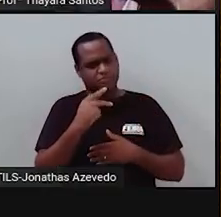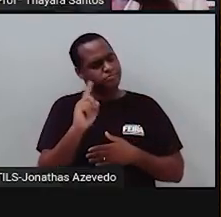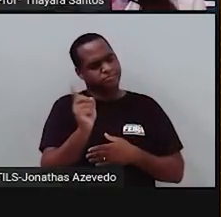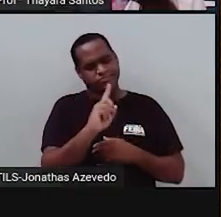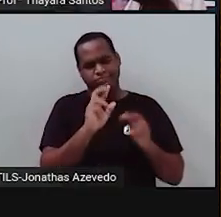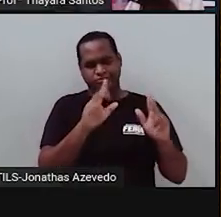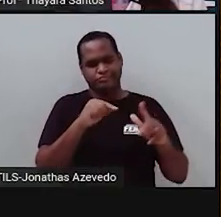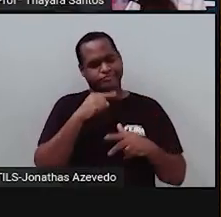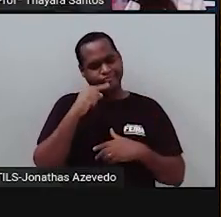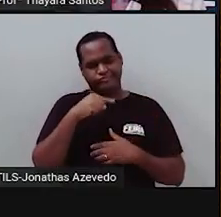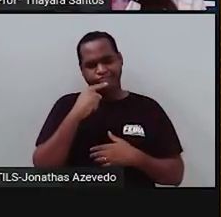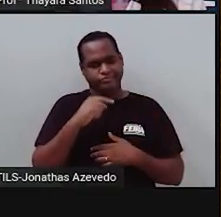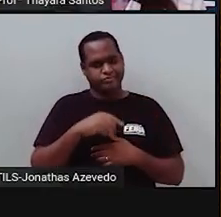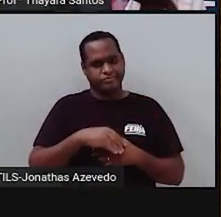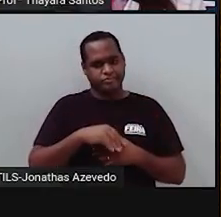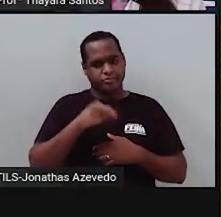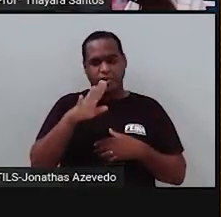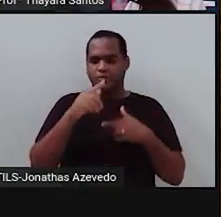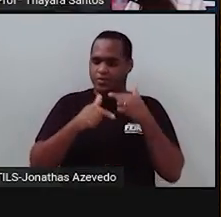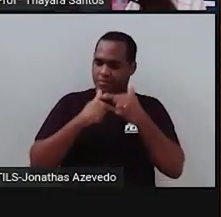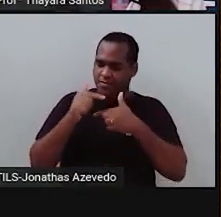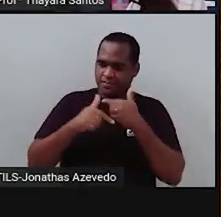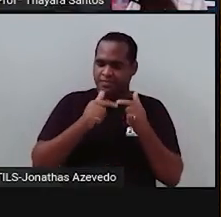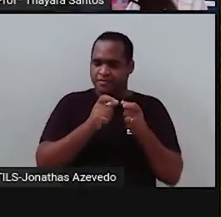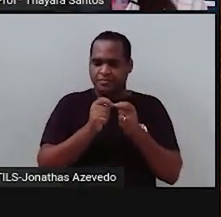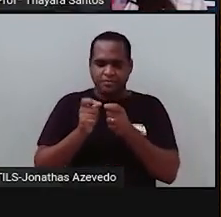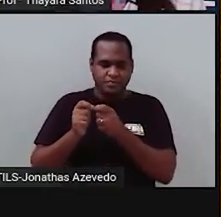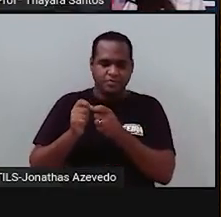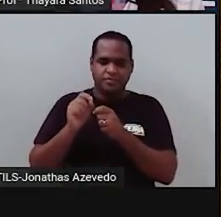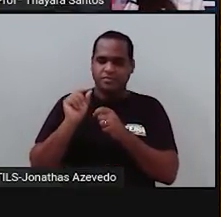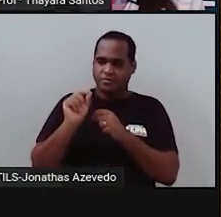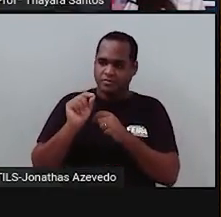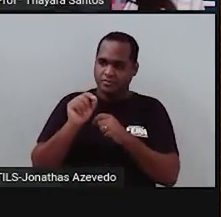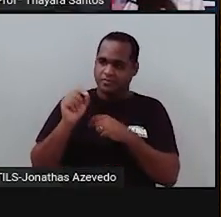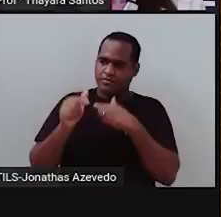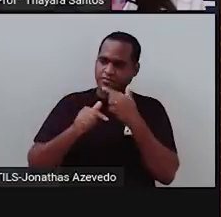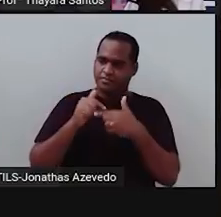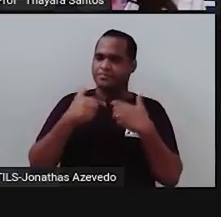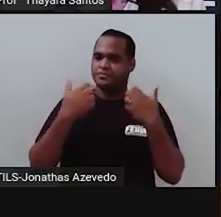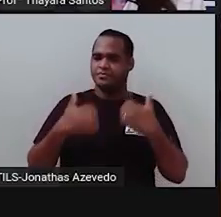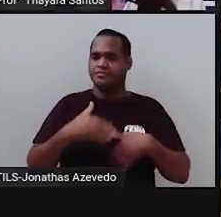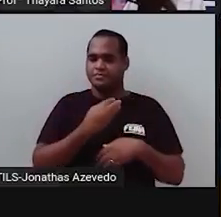Então, por isso que ele escolheu trabalhar com ervilhas pra fazer esses experimentos.